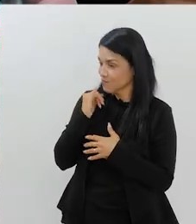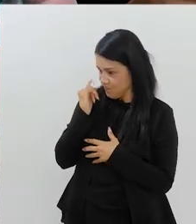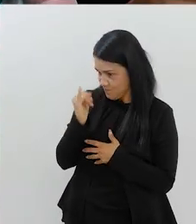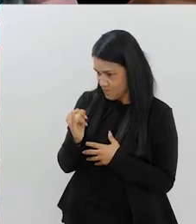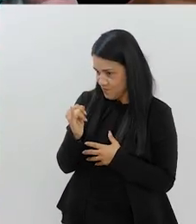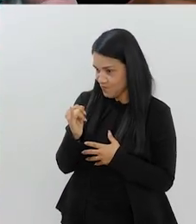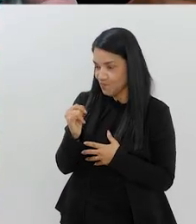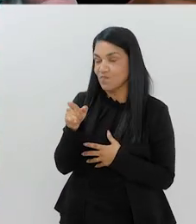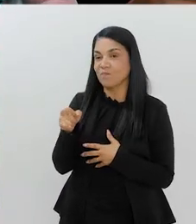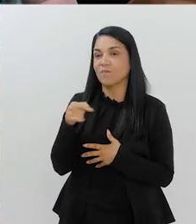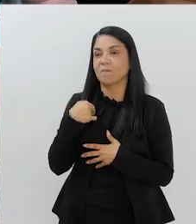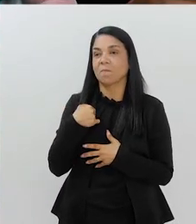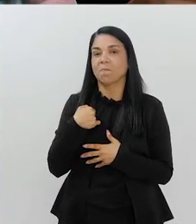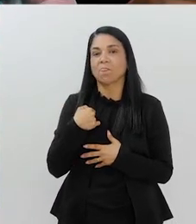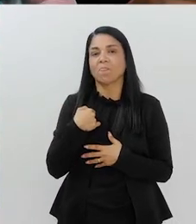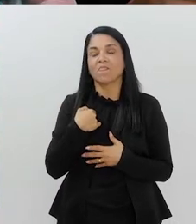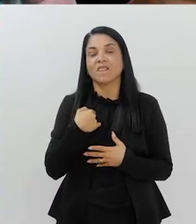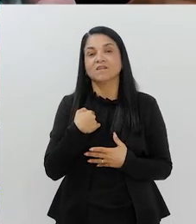lhe dizer o seguinte,